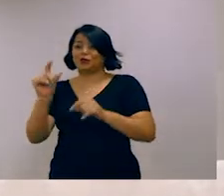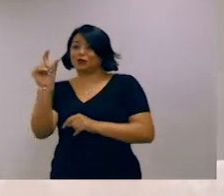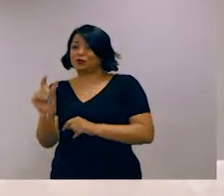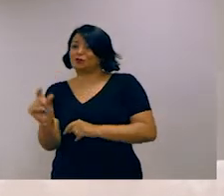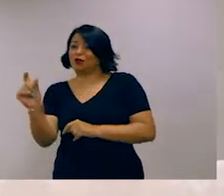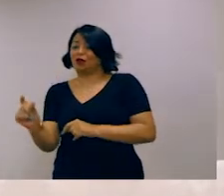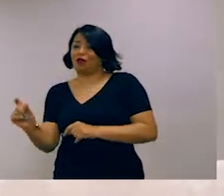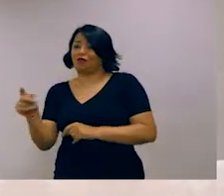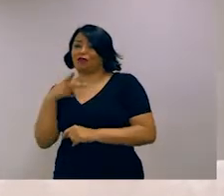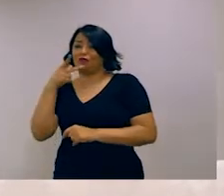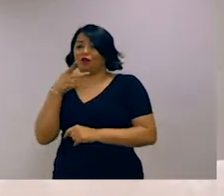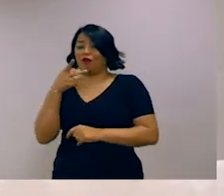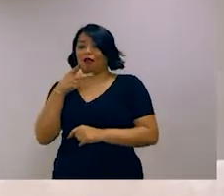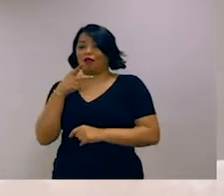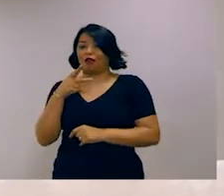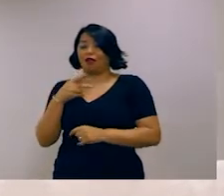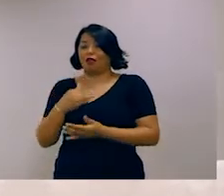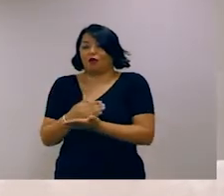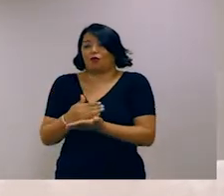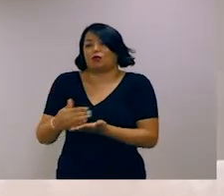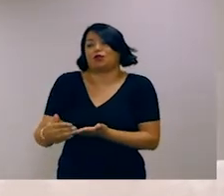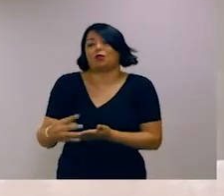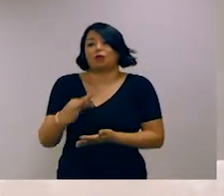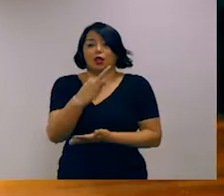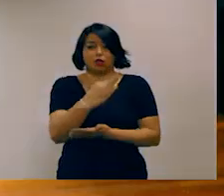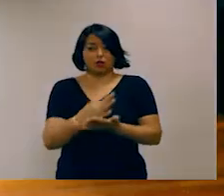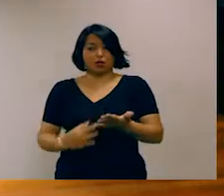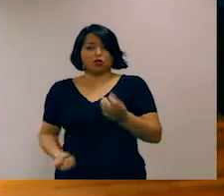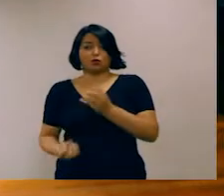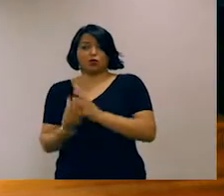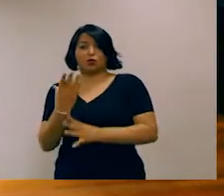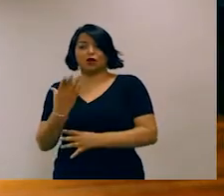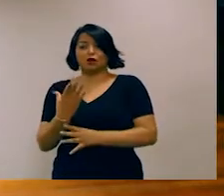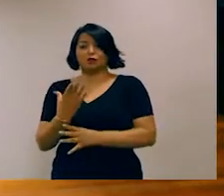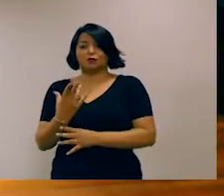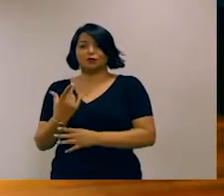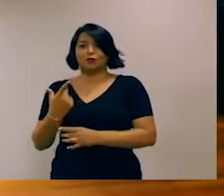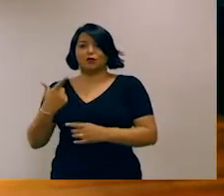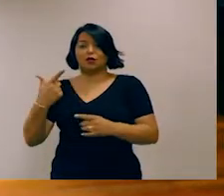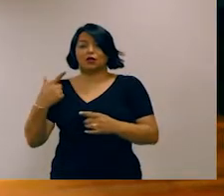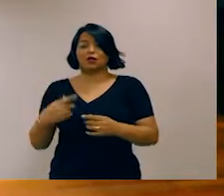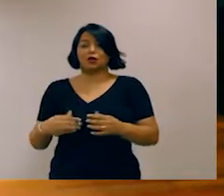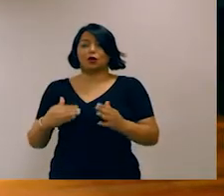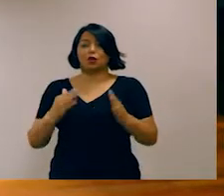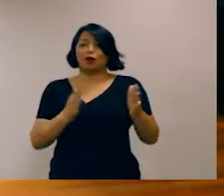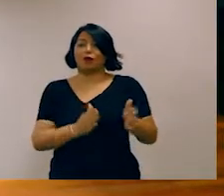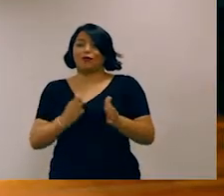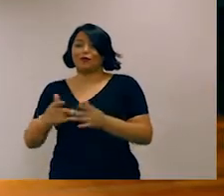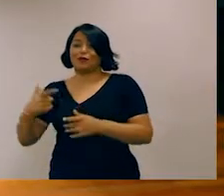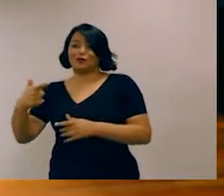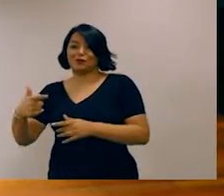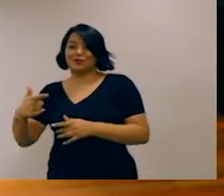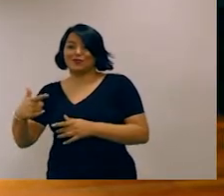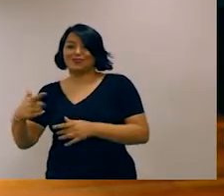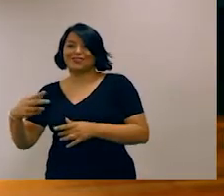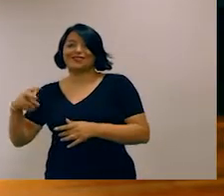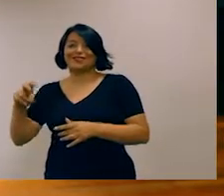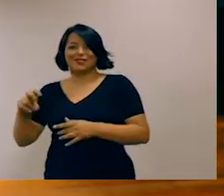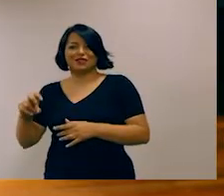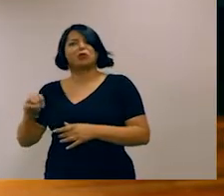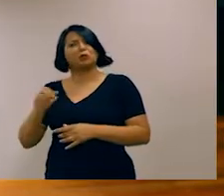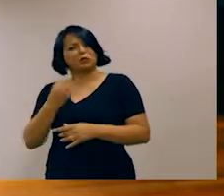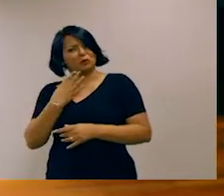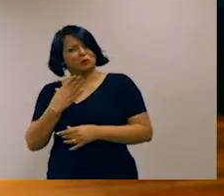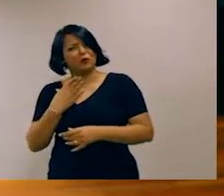de fala, partir do texto. Então, essas fases dois e cinco, considero que elas funcionam muito bem. Por incrível que